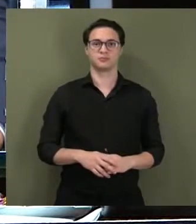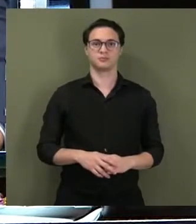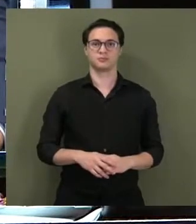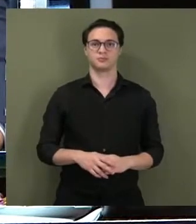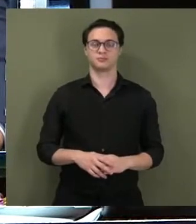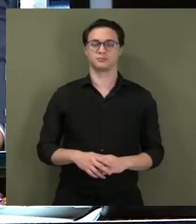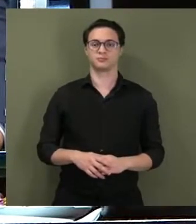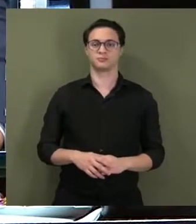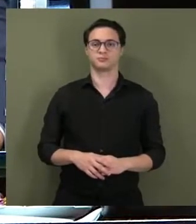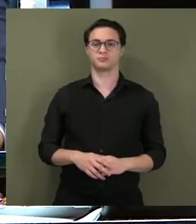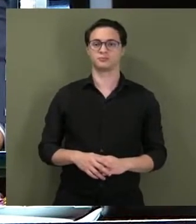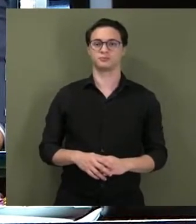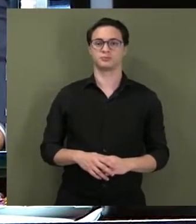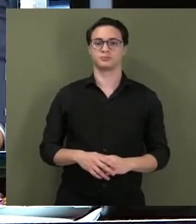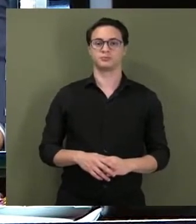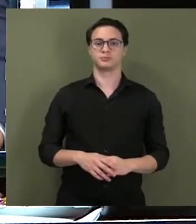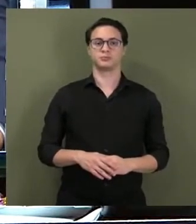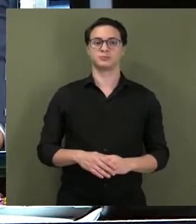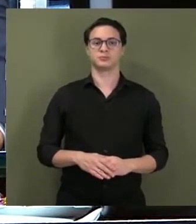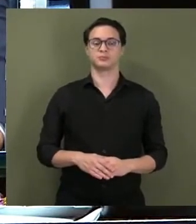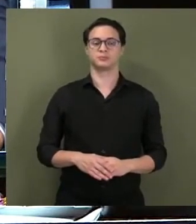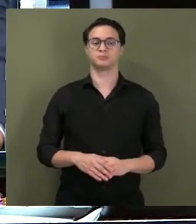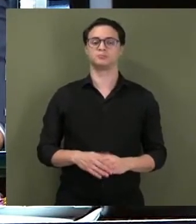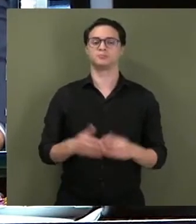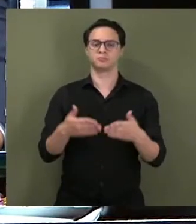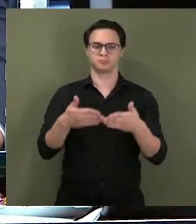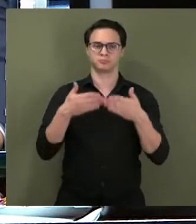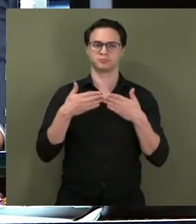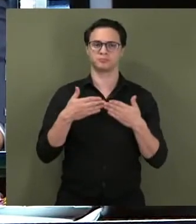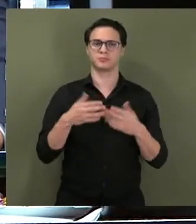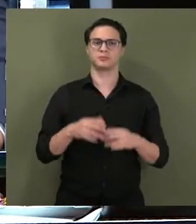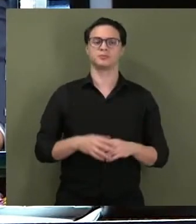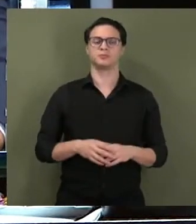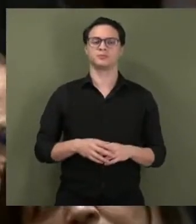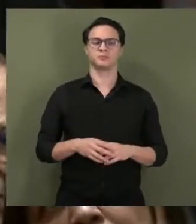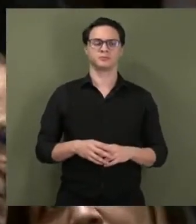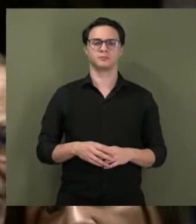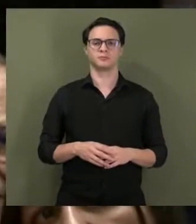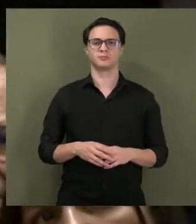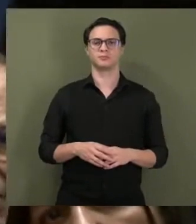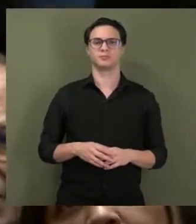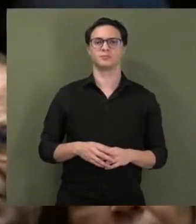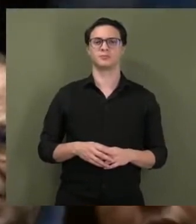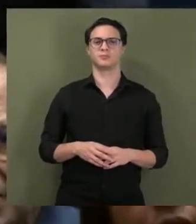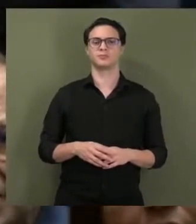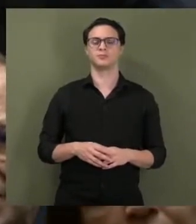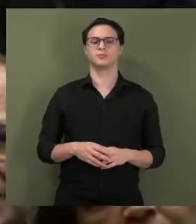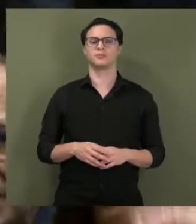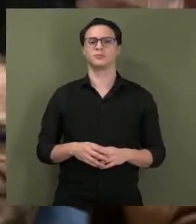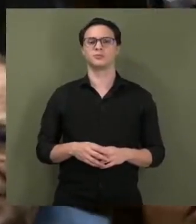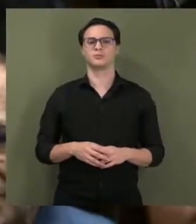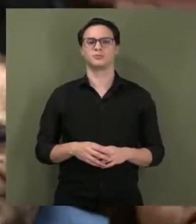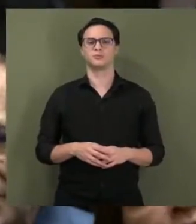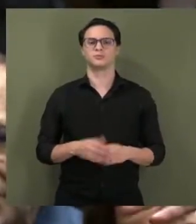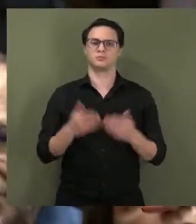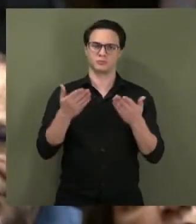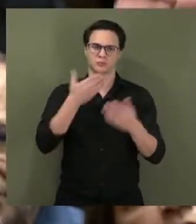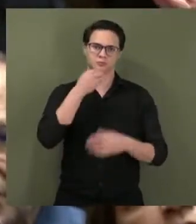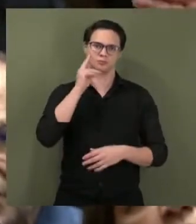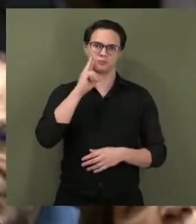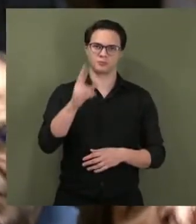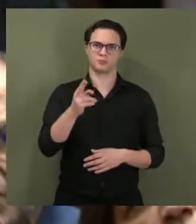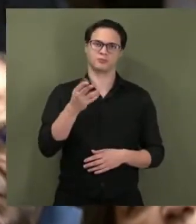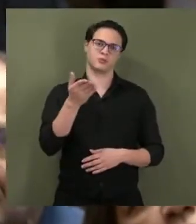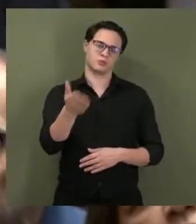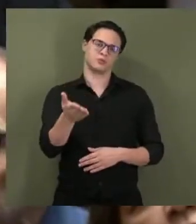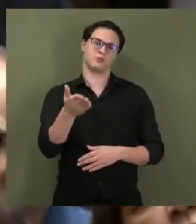Antes do senador Jacques Wagner, V. Exª podia me tipificar, já que V. Exª entrou